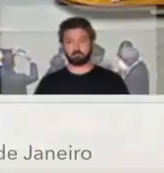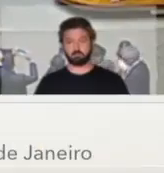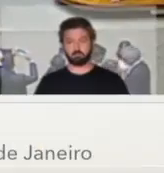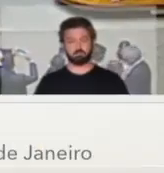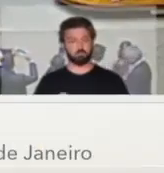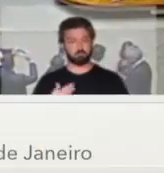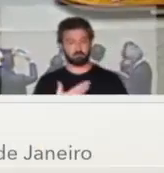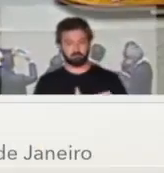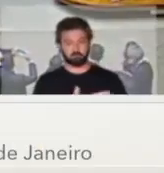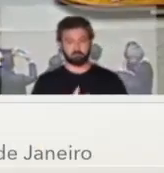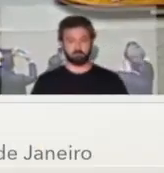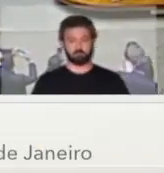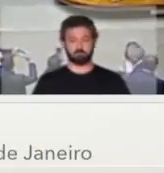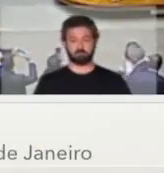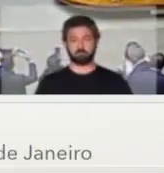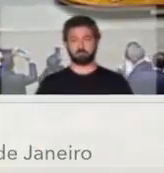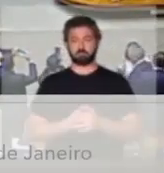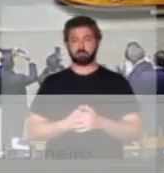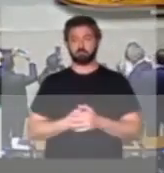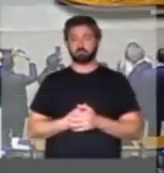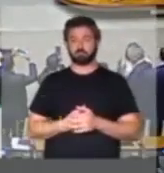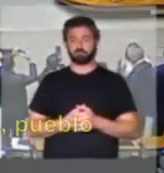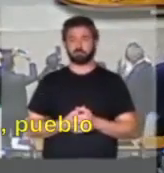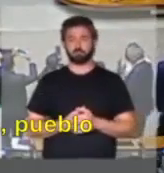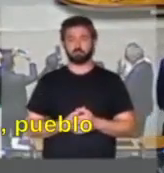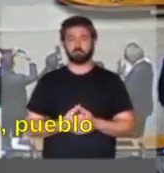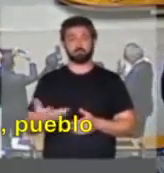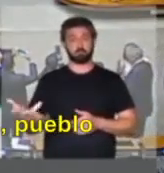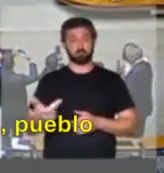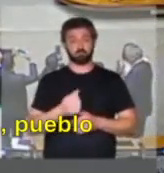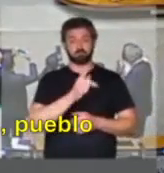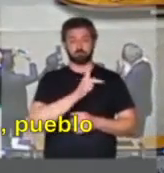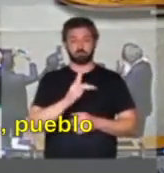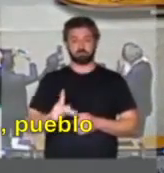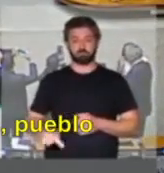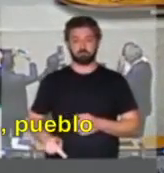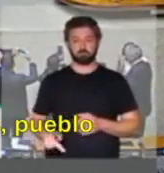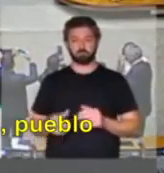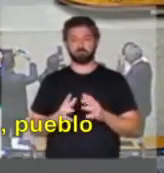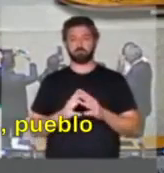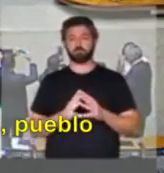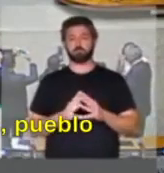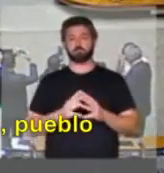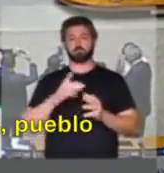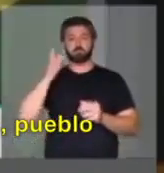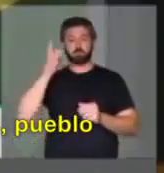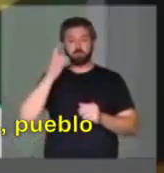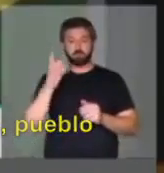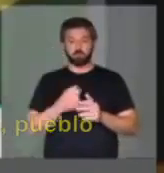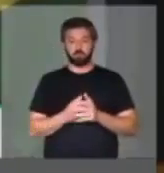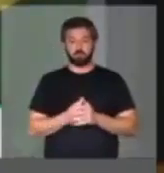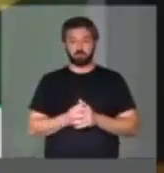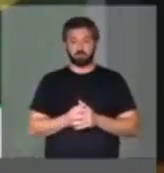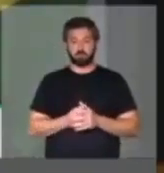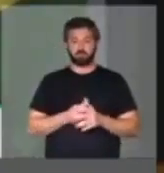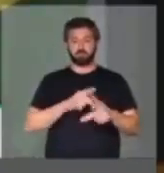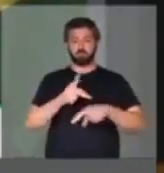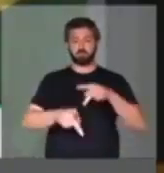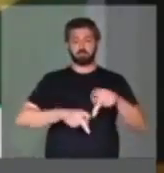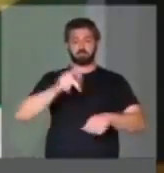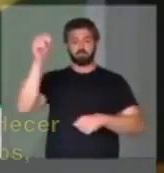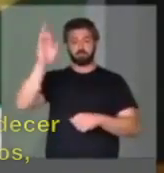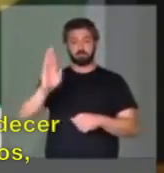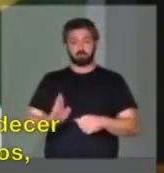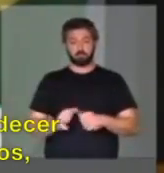Está na tribuna, um minuto em vossa excelência a palavra. Excelentíssimo Presidente, nobres deputados, povo brasileiro,